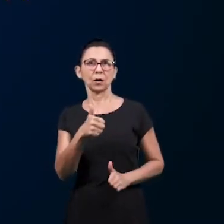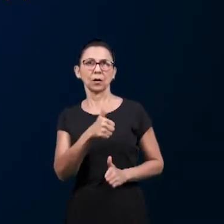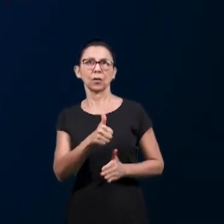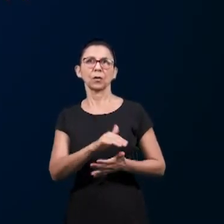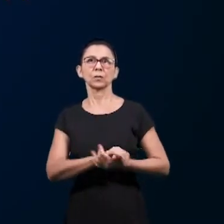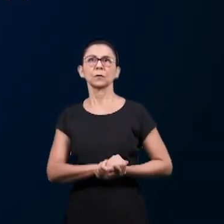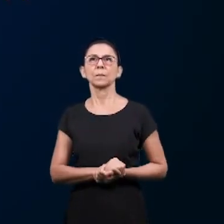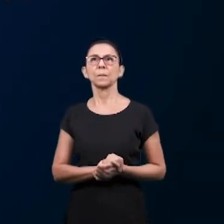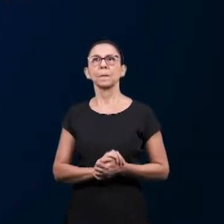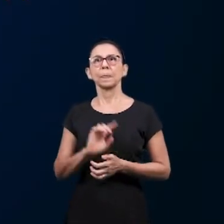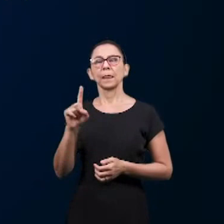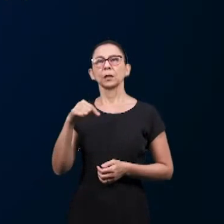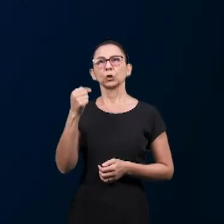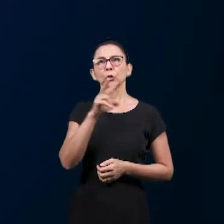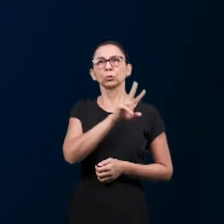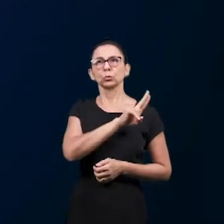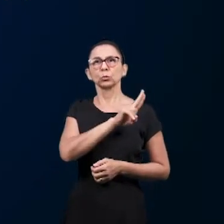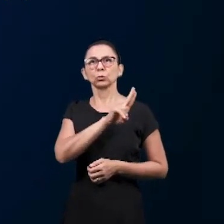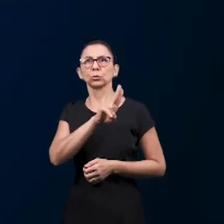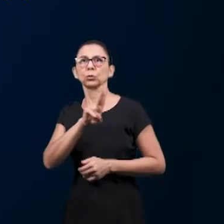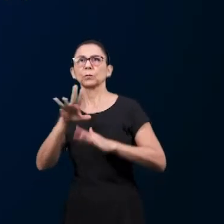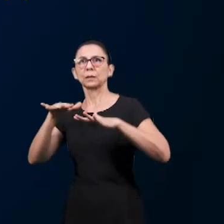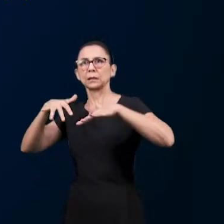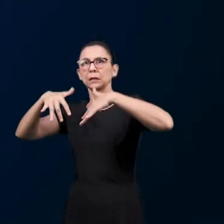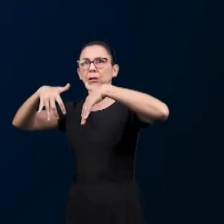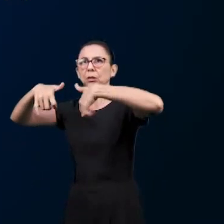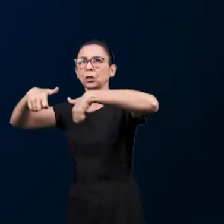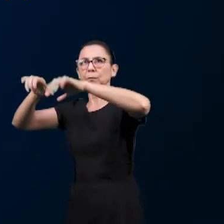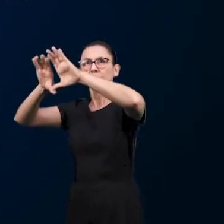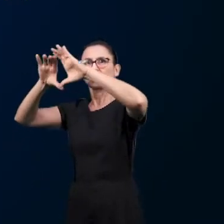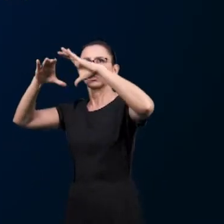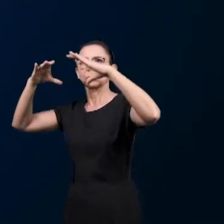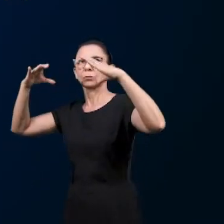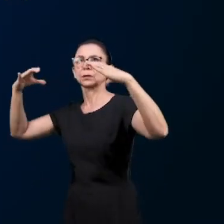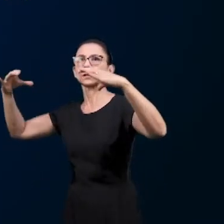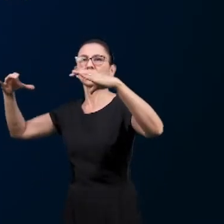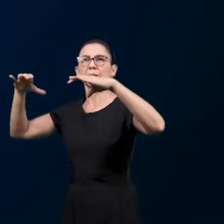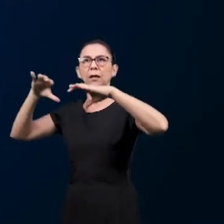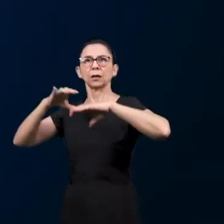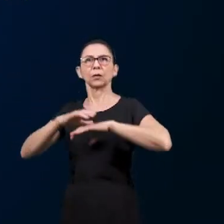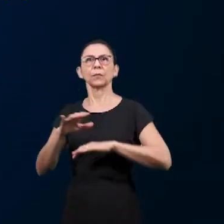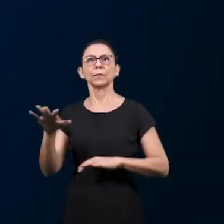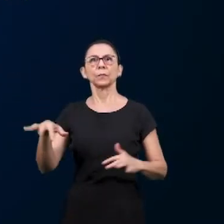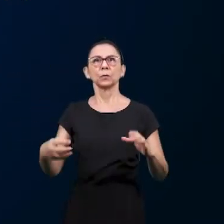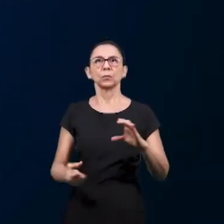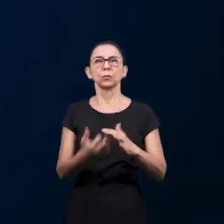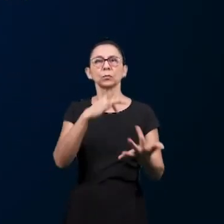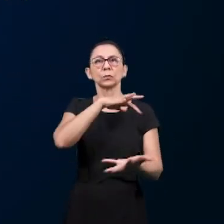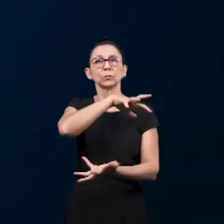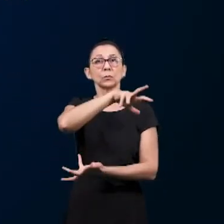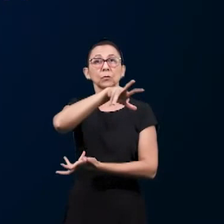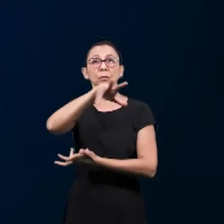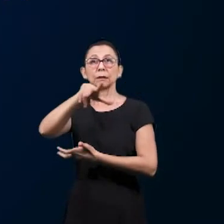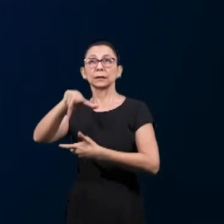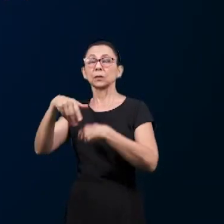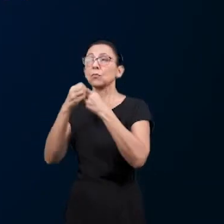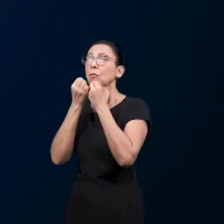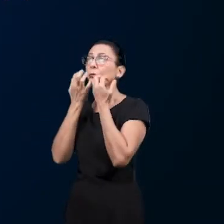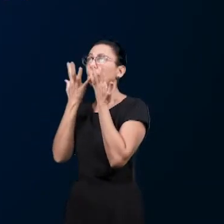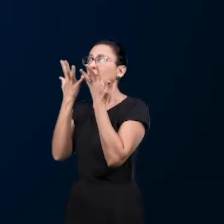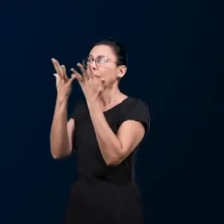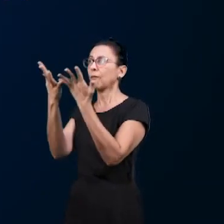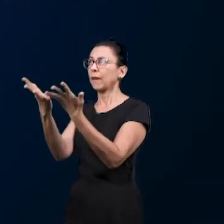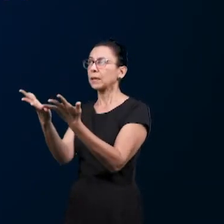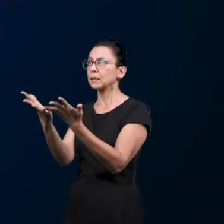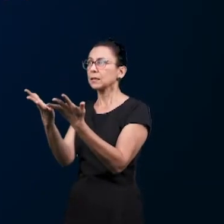nome de Jesus se dobre todo o joelho, dos que estão nos céus, e na terra, e debaixo da terra, e toda a língua confesse que